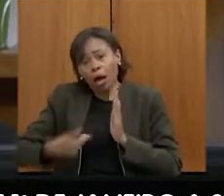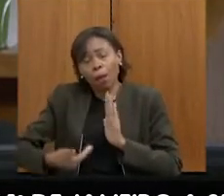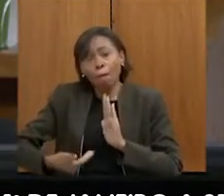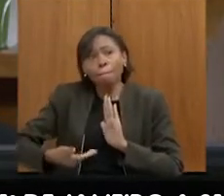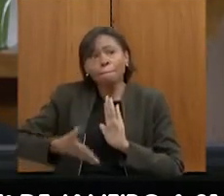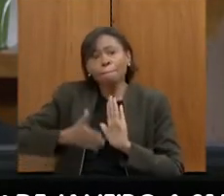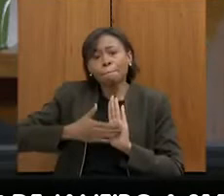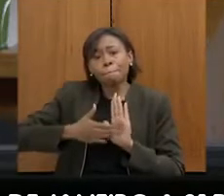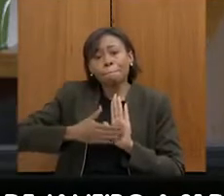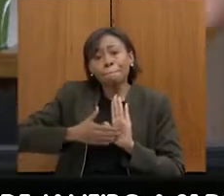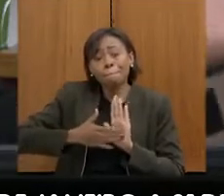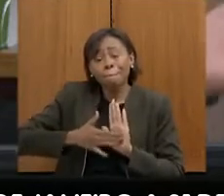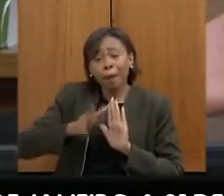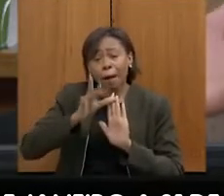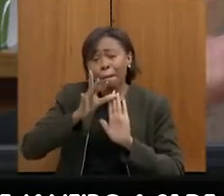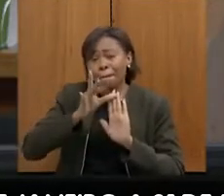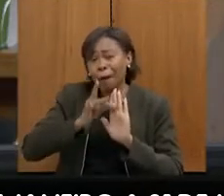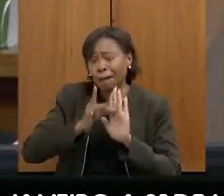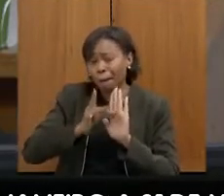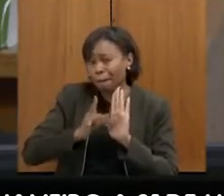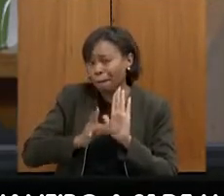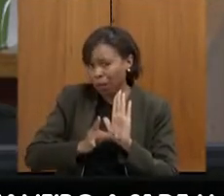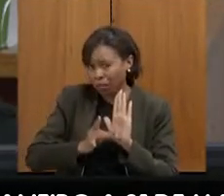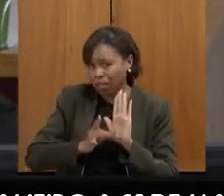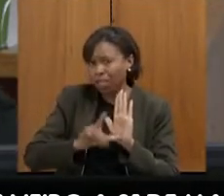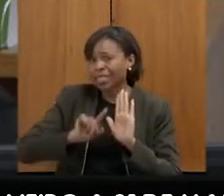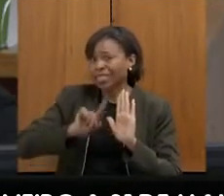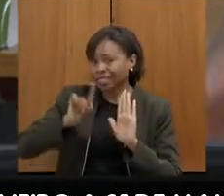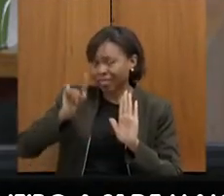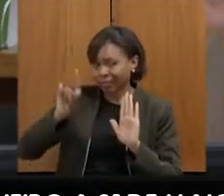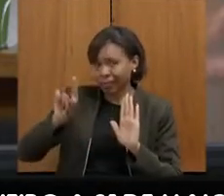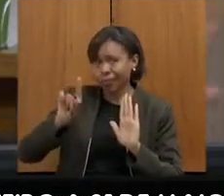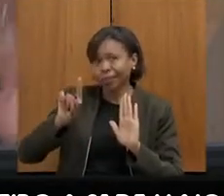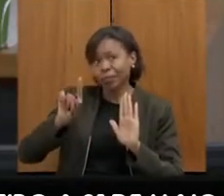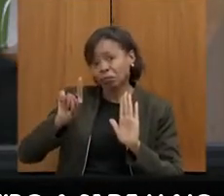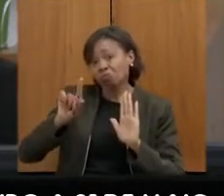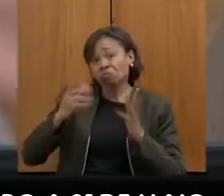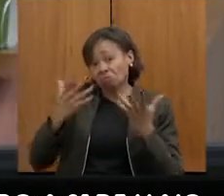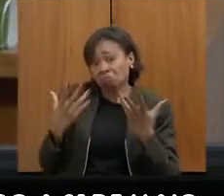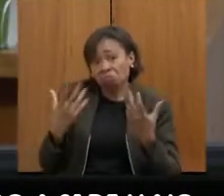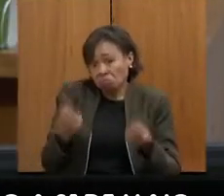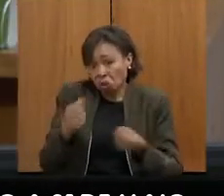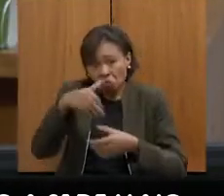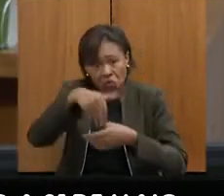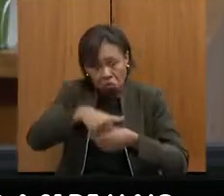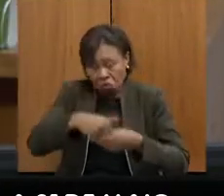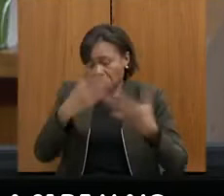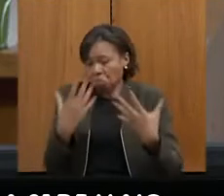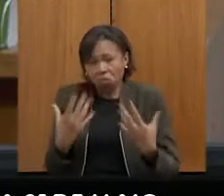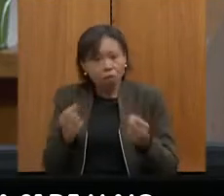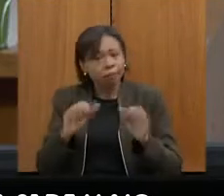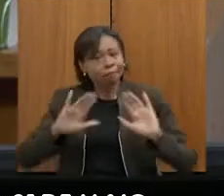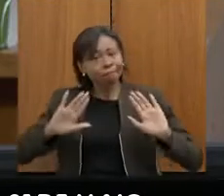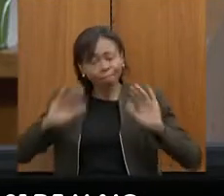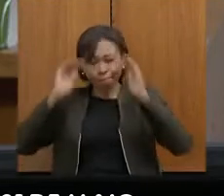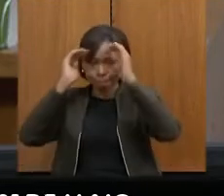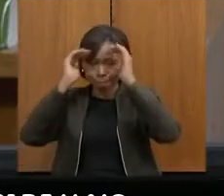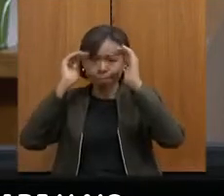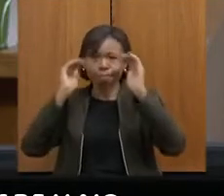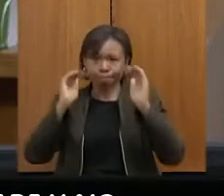efetiva, era uma pauta que o Legislativo entendeu como mais adequado votar. A gente respeita, é o que está. Então,